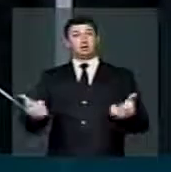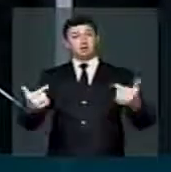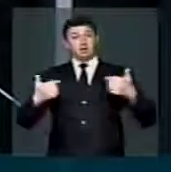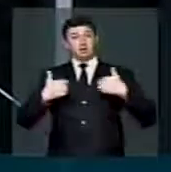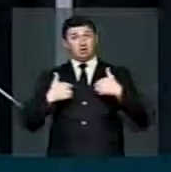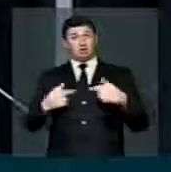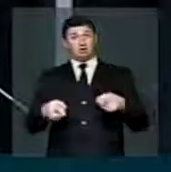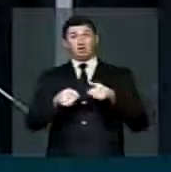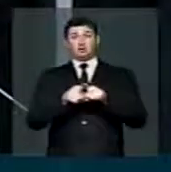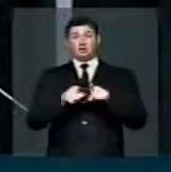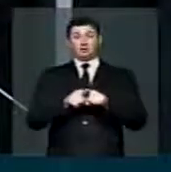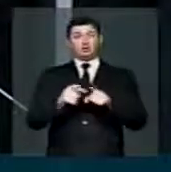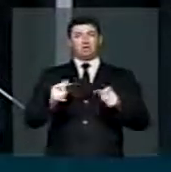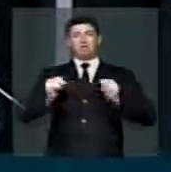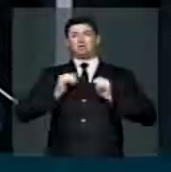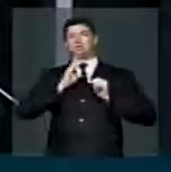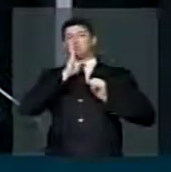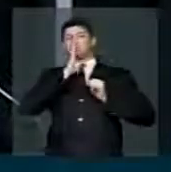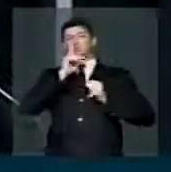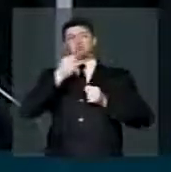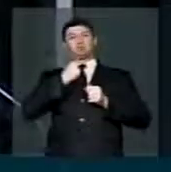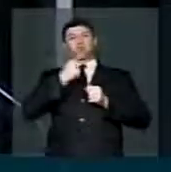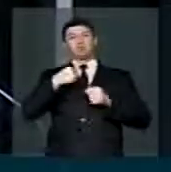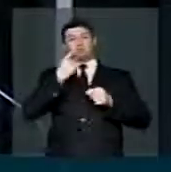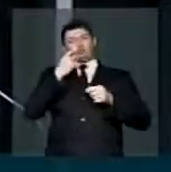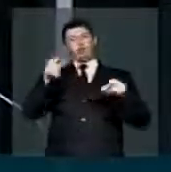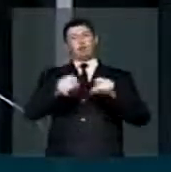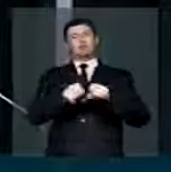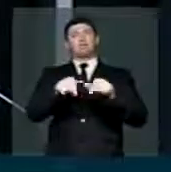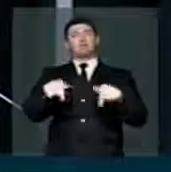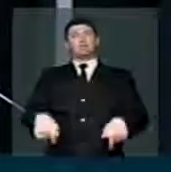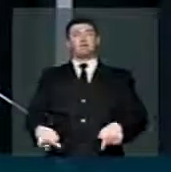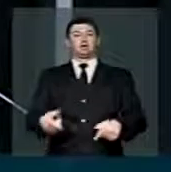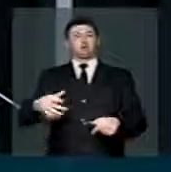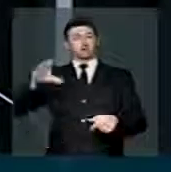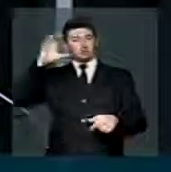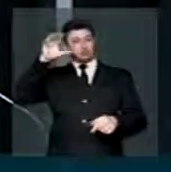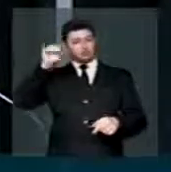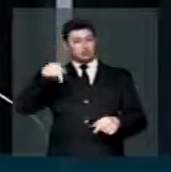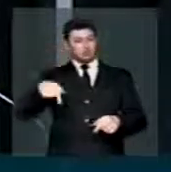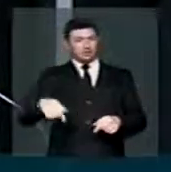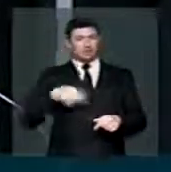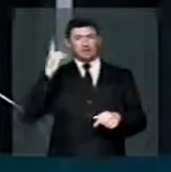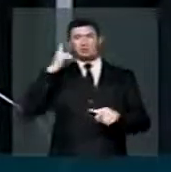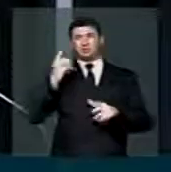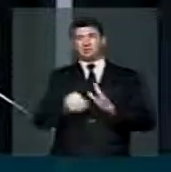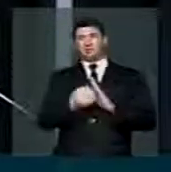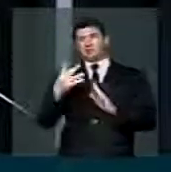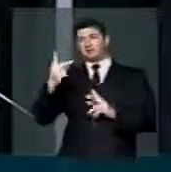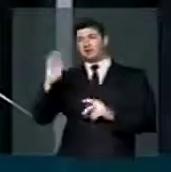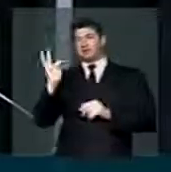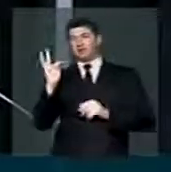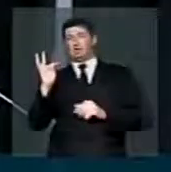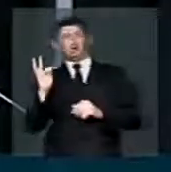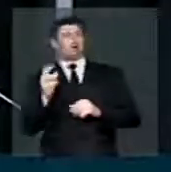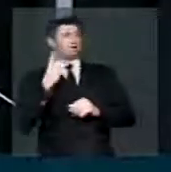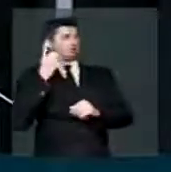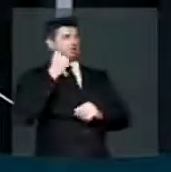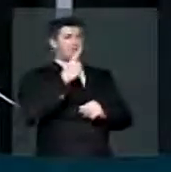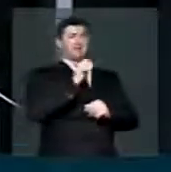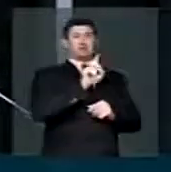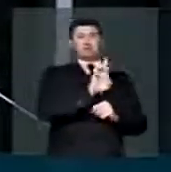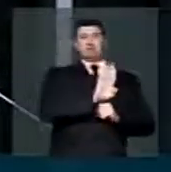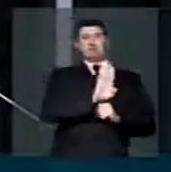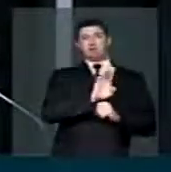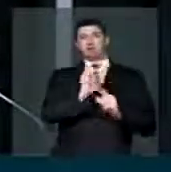também não podia me isentar de dar meu parecer aqui. Nós ouvimos deputados do PT e deputados